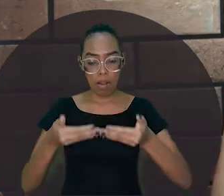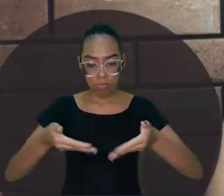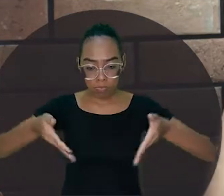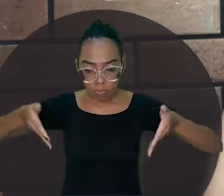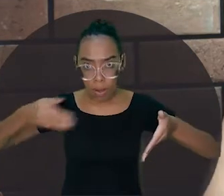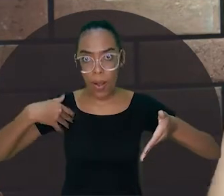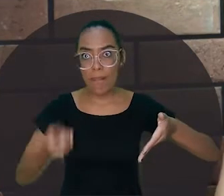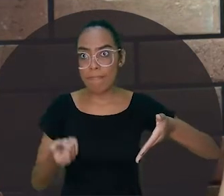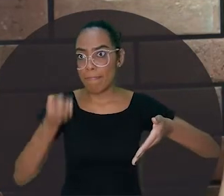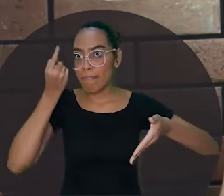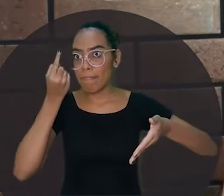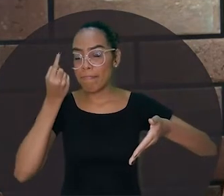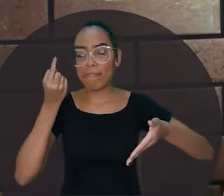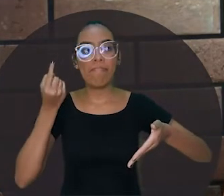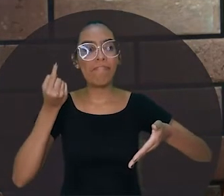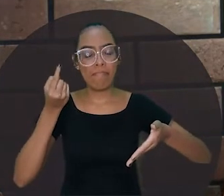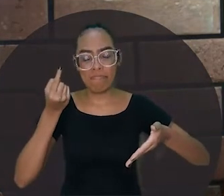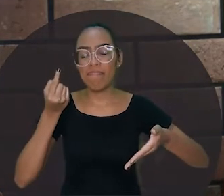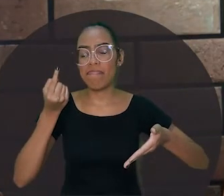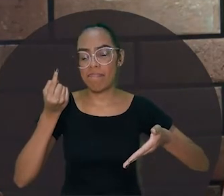E quando ele abriu...